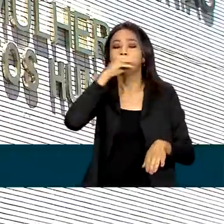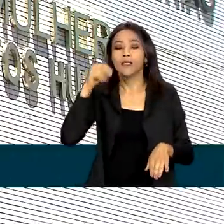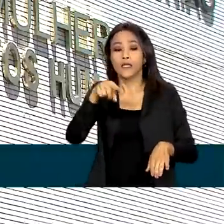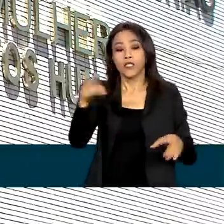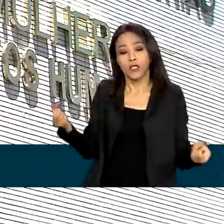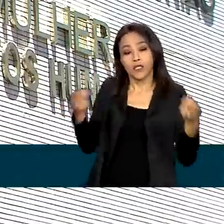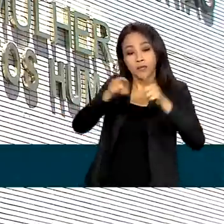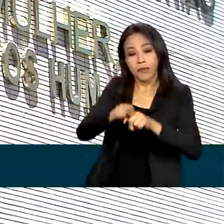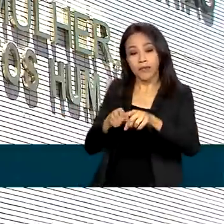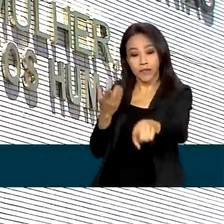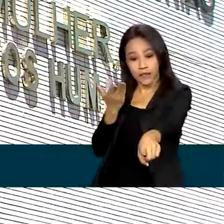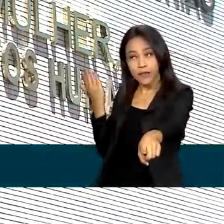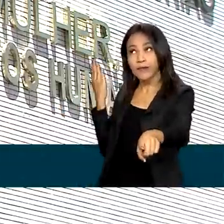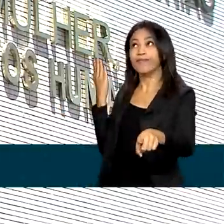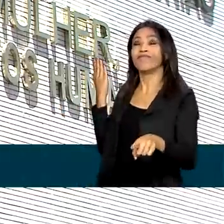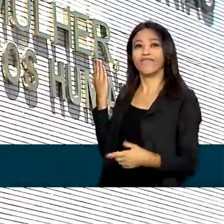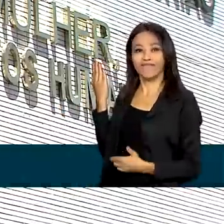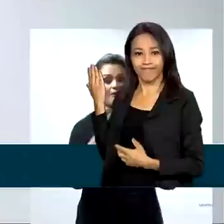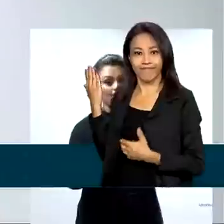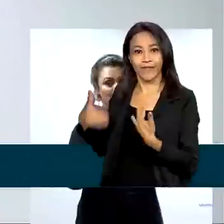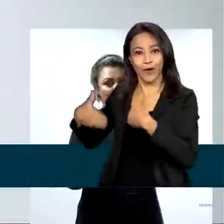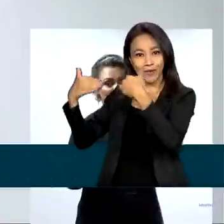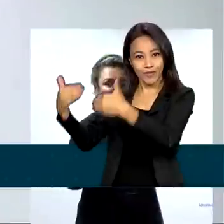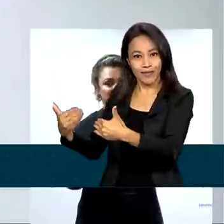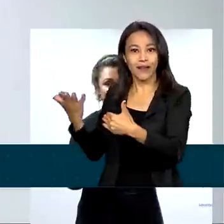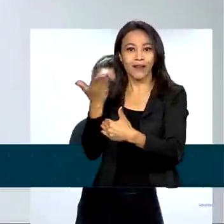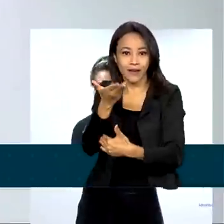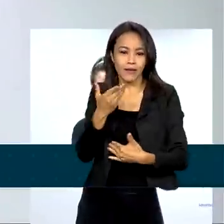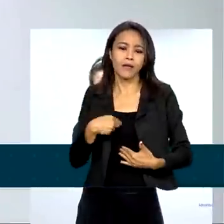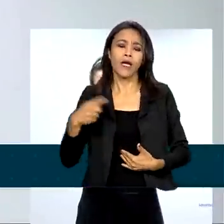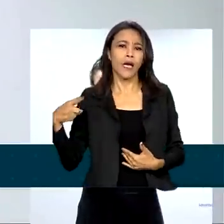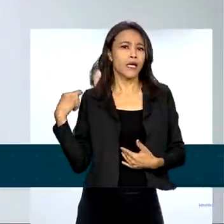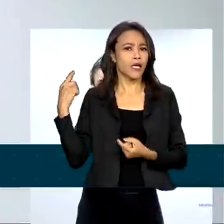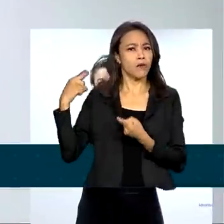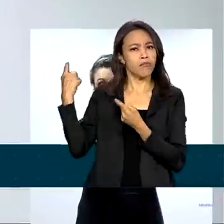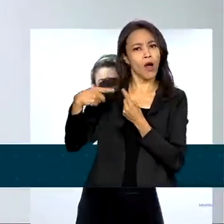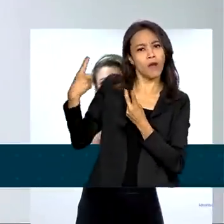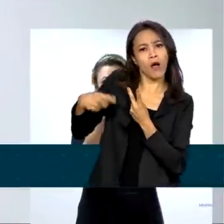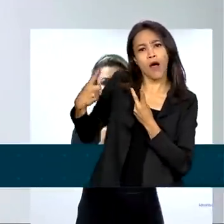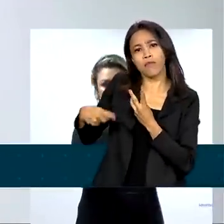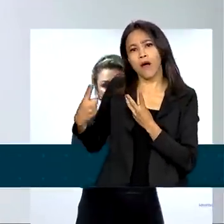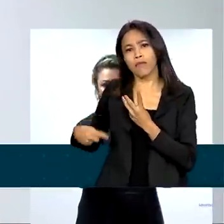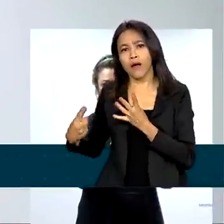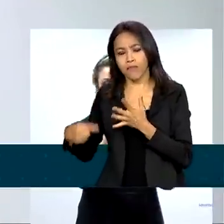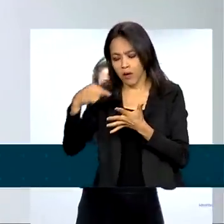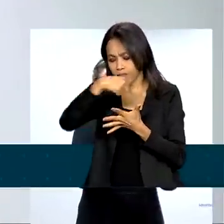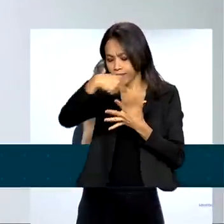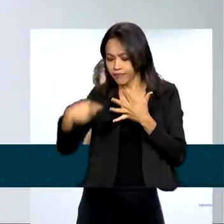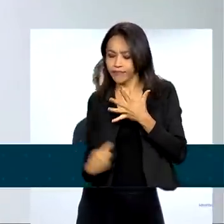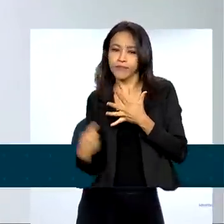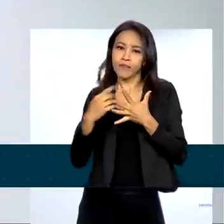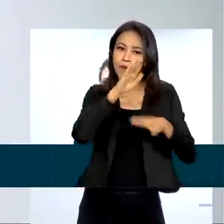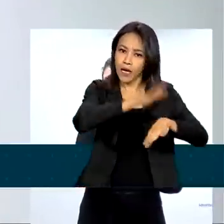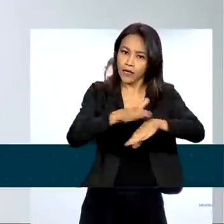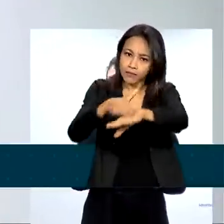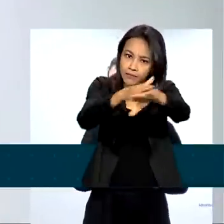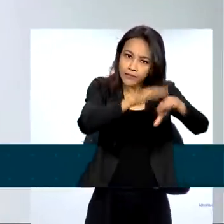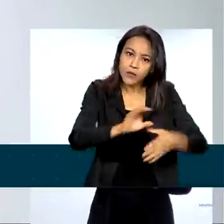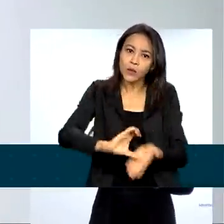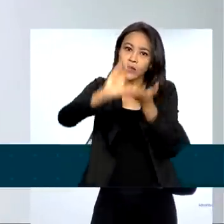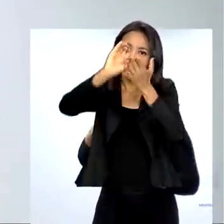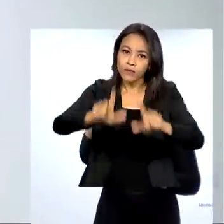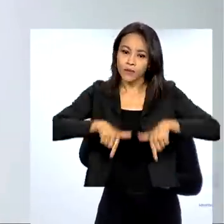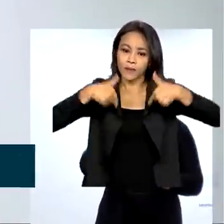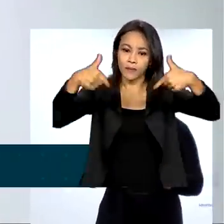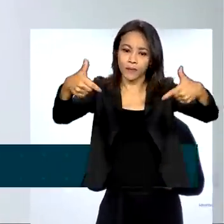Mulher, Família e dos Direitos Humanos, que é quem determina as diretrizes gerais para a atuação. Nós precisamos